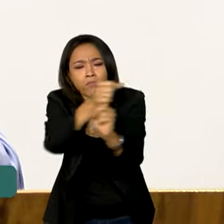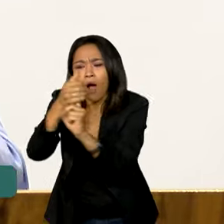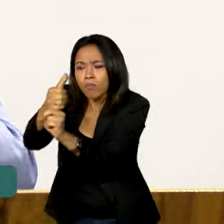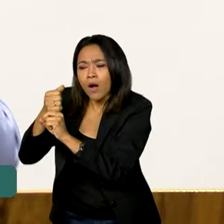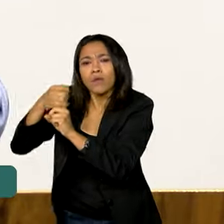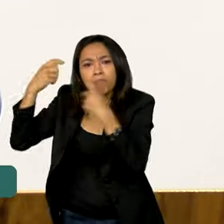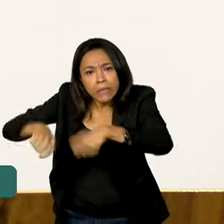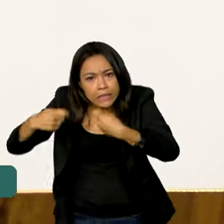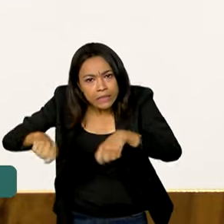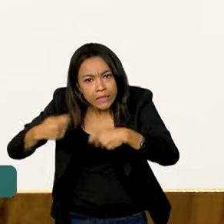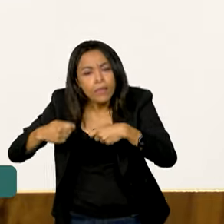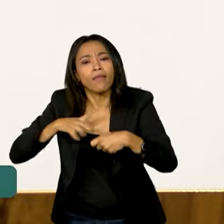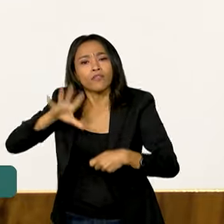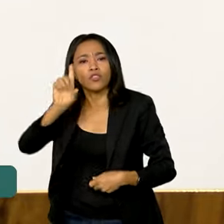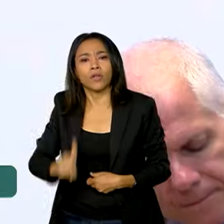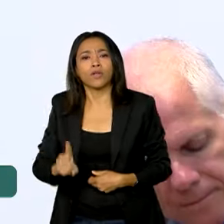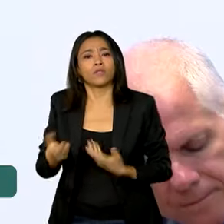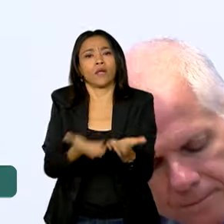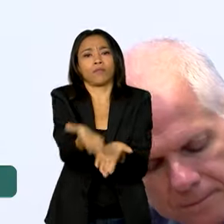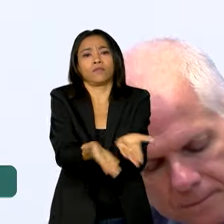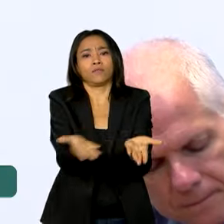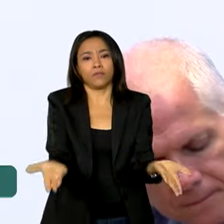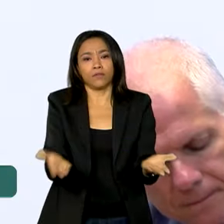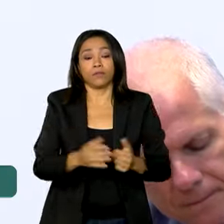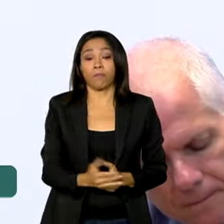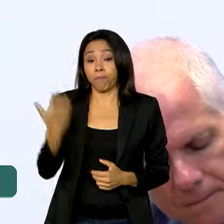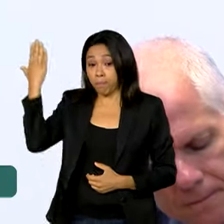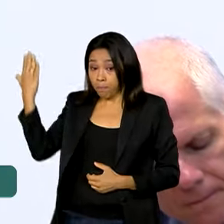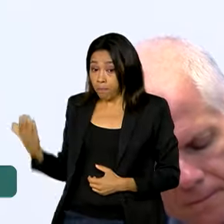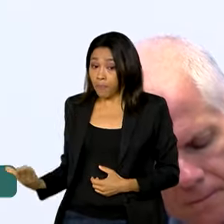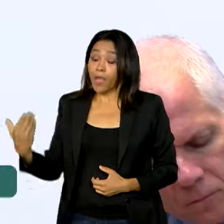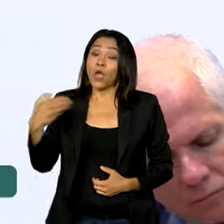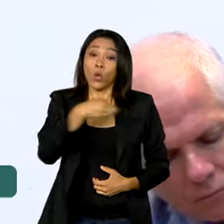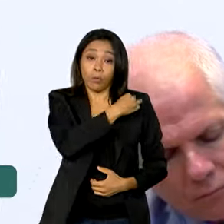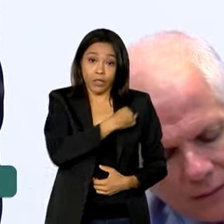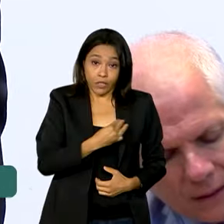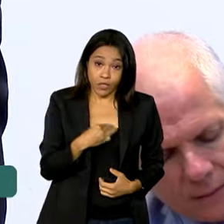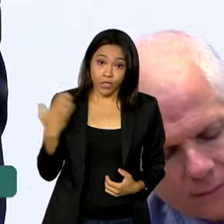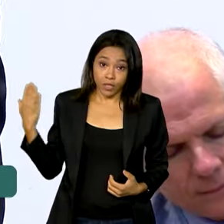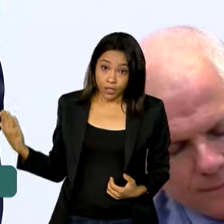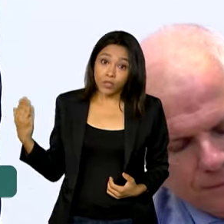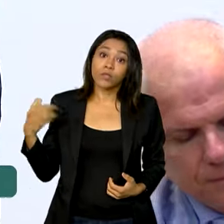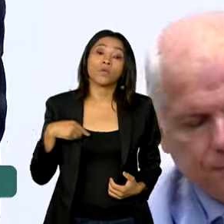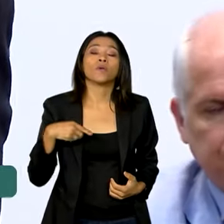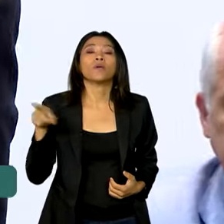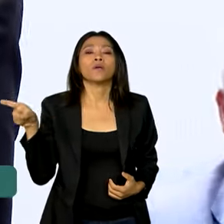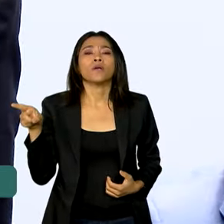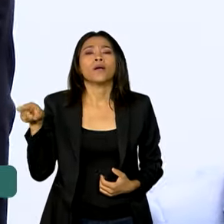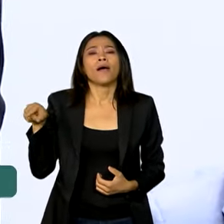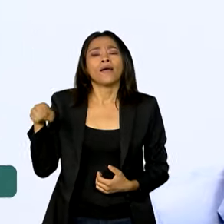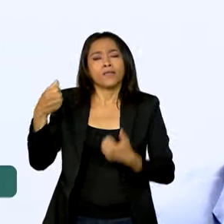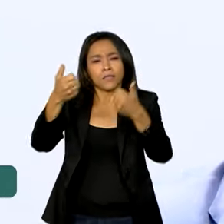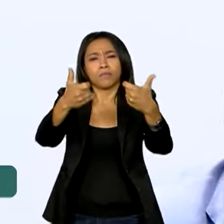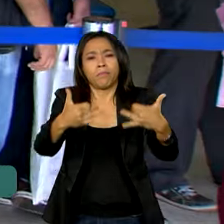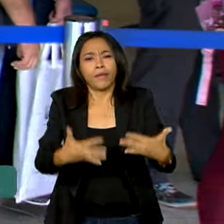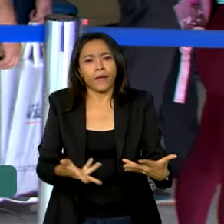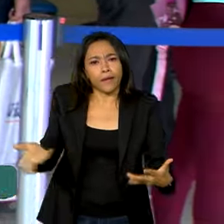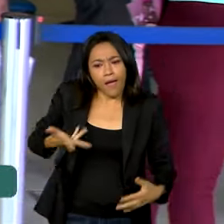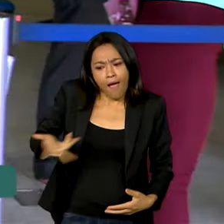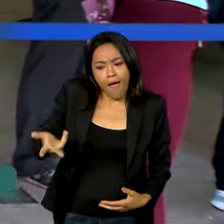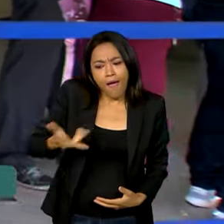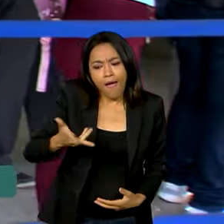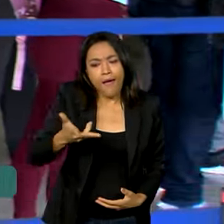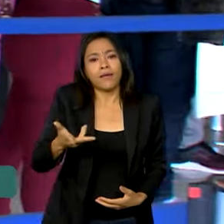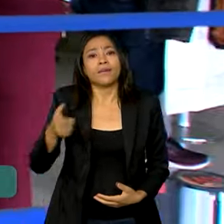necessidade e que têm o direito de ser atendidos. O ministro da Previdência Social, Carlos Lupe, avalia que a agilidade do